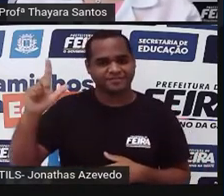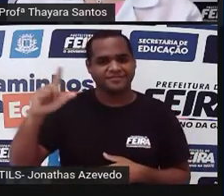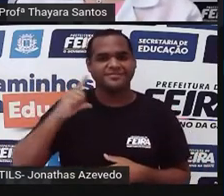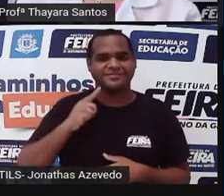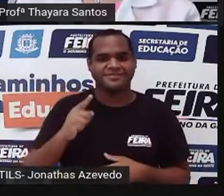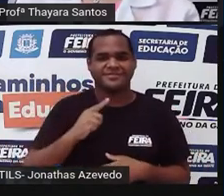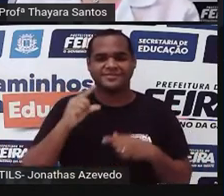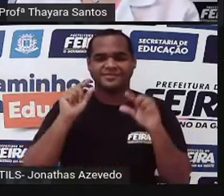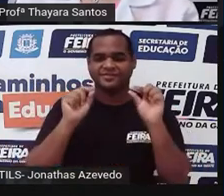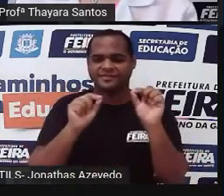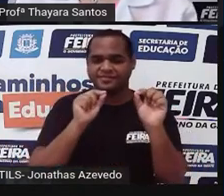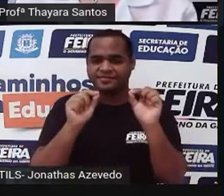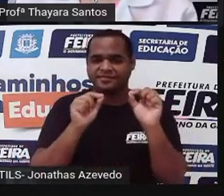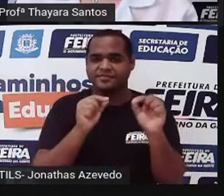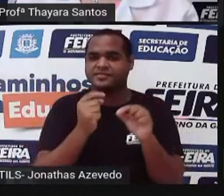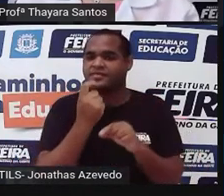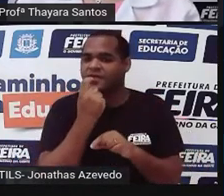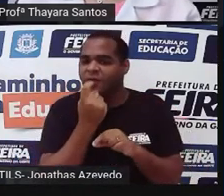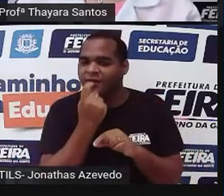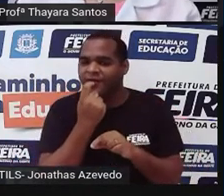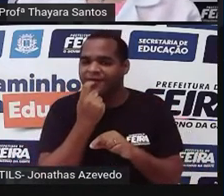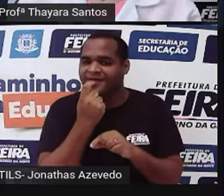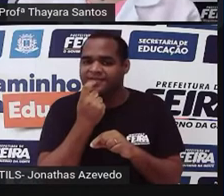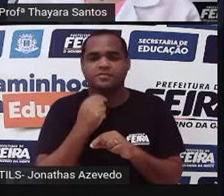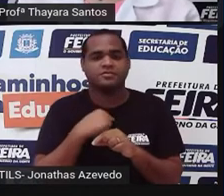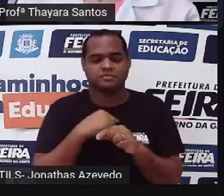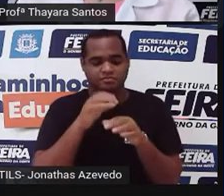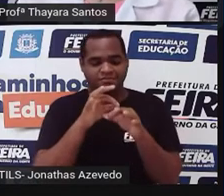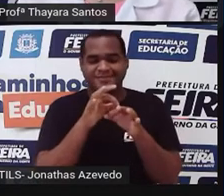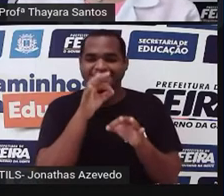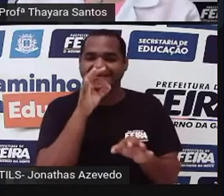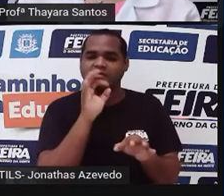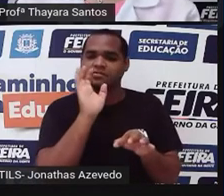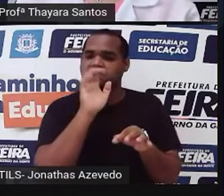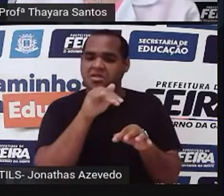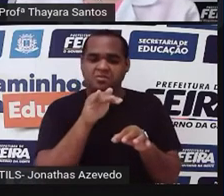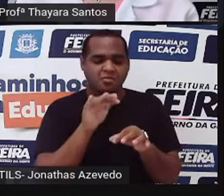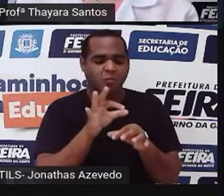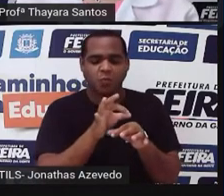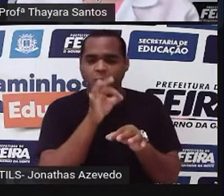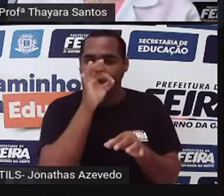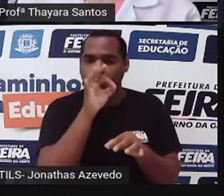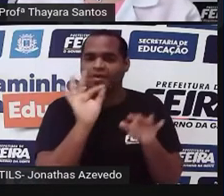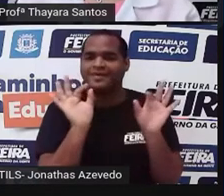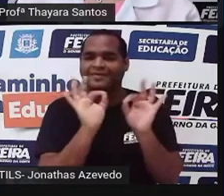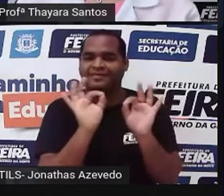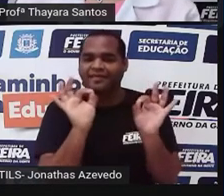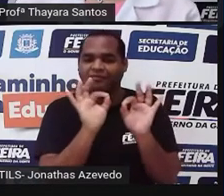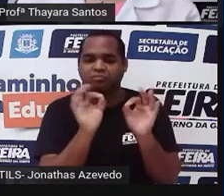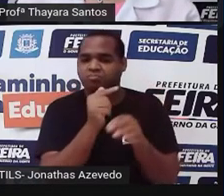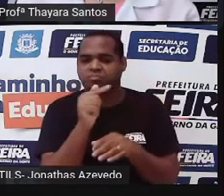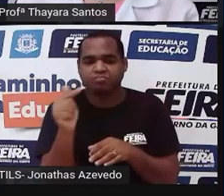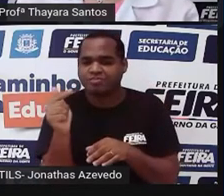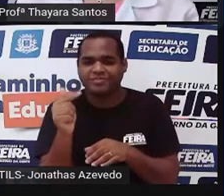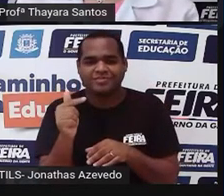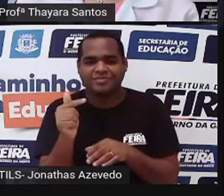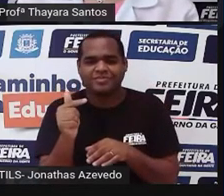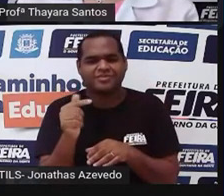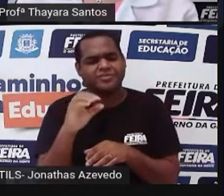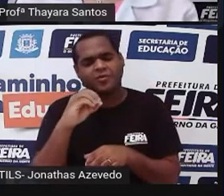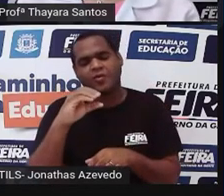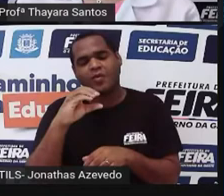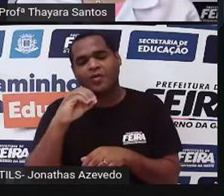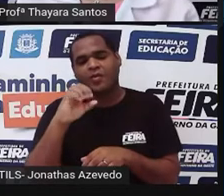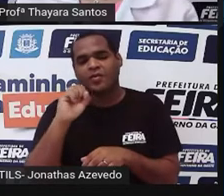eles apresentam ossos que a gente chama de pneumáticos. O que quer dizer isso? Os ossos delas são opos. E o sentido